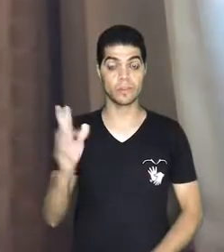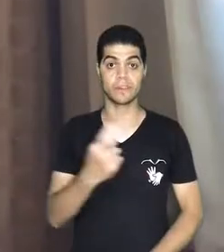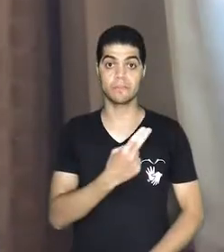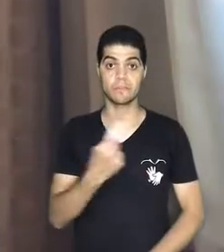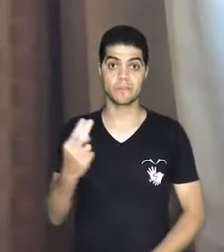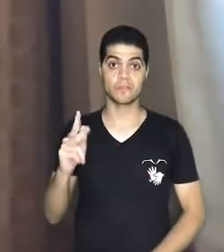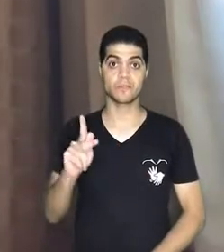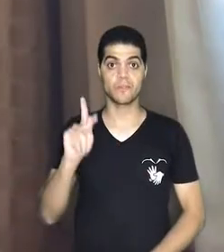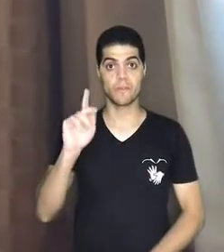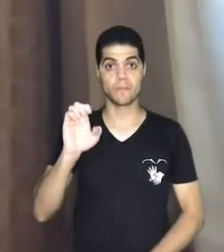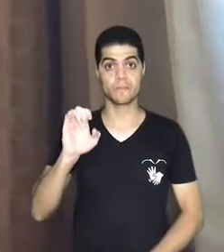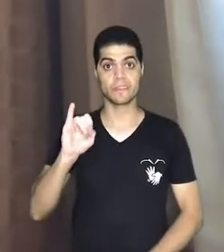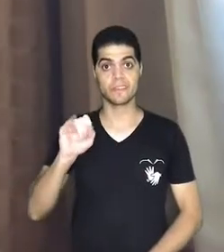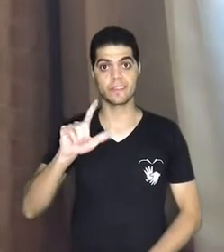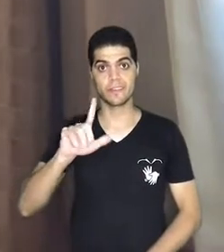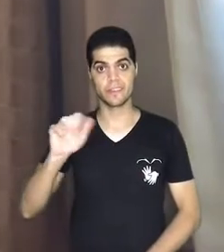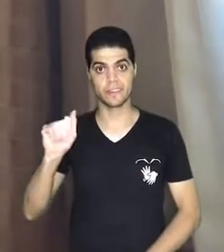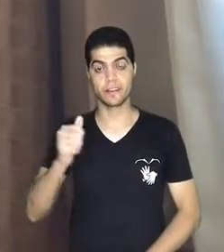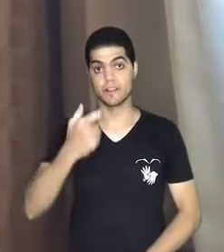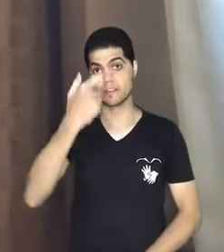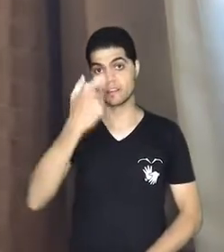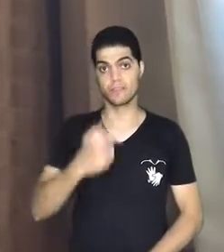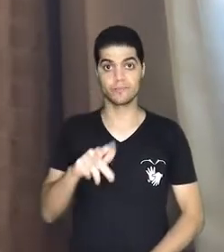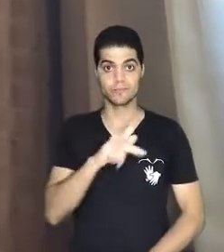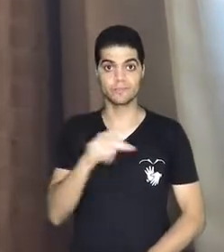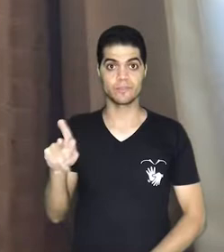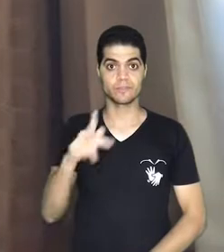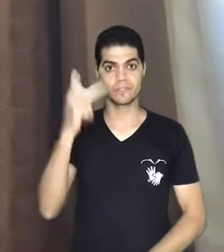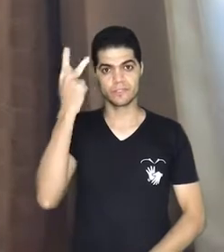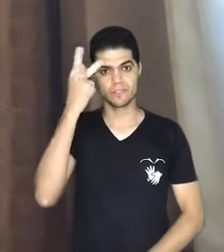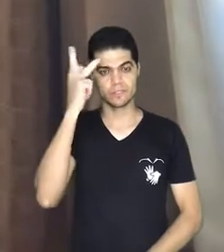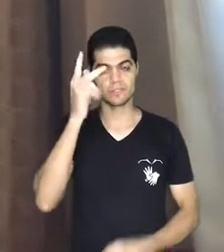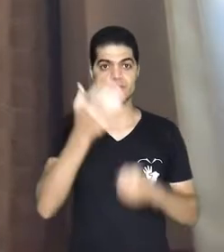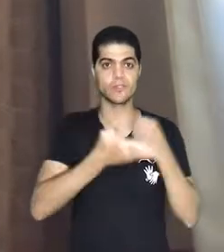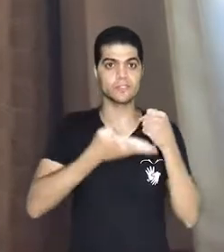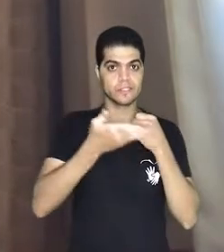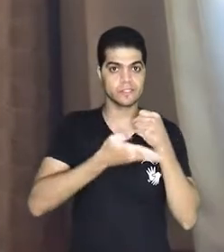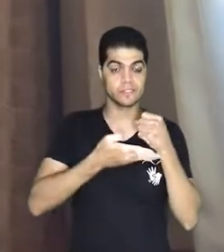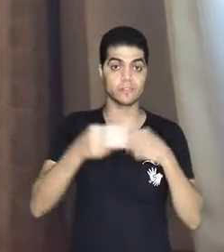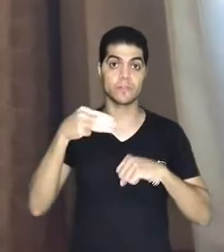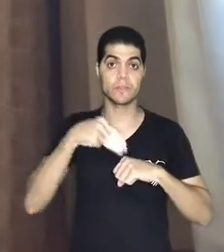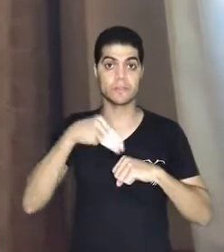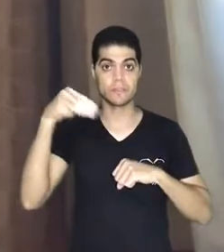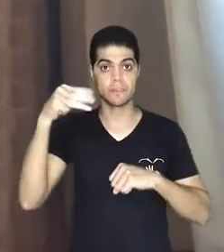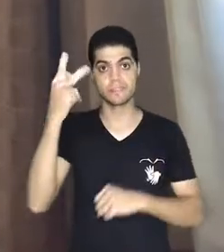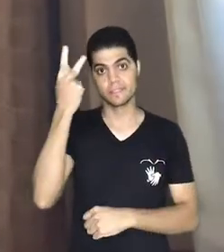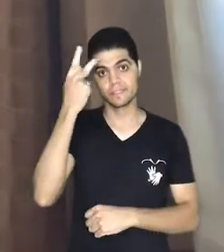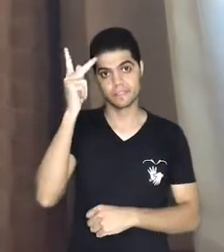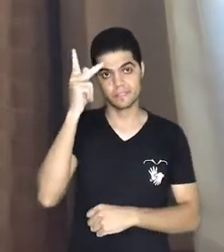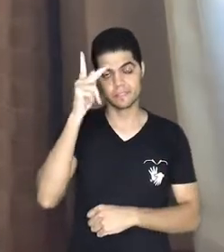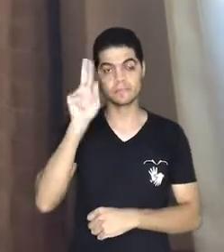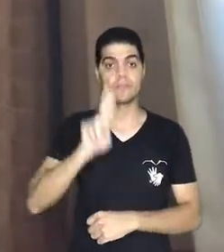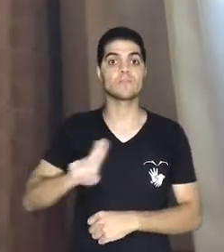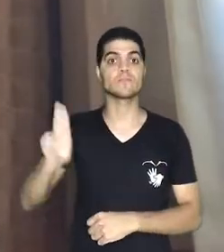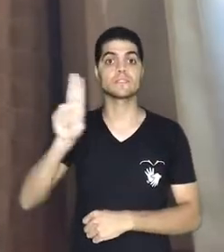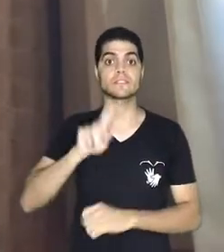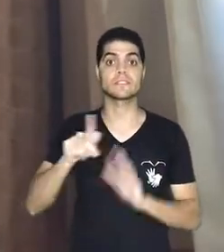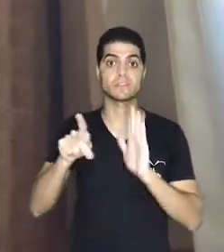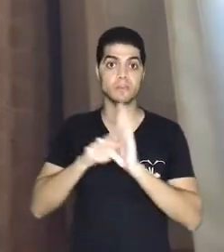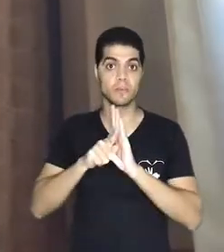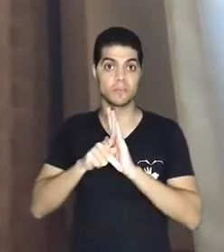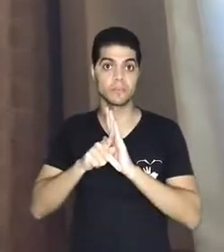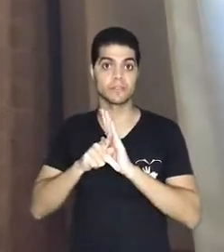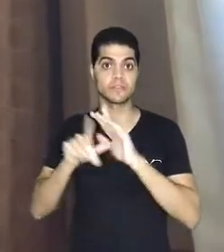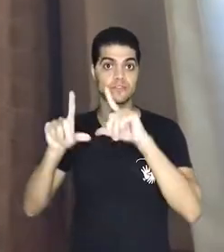Olá, meu nome é Keila Villaflor Santos, eu sou professora de História da Educação Básica e sou mestranda em História pela Universidade de Brasília.